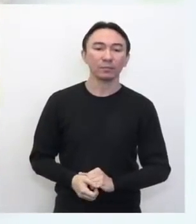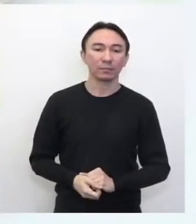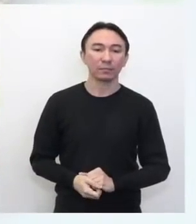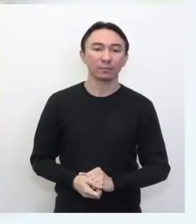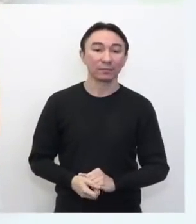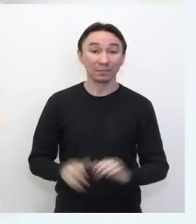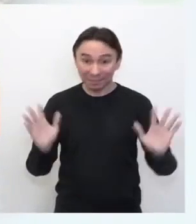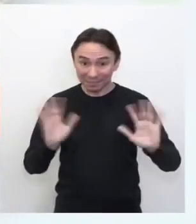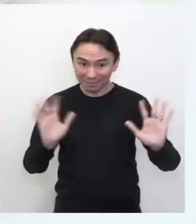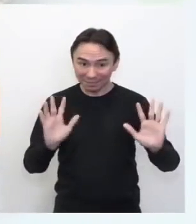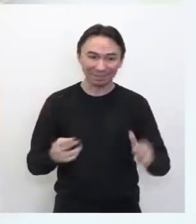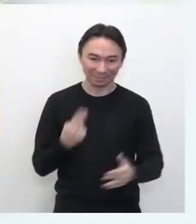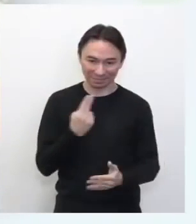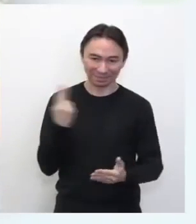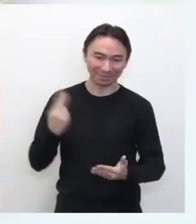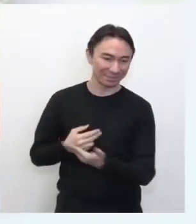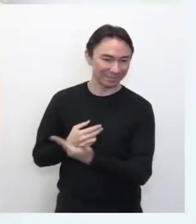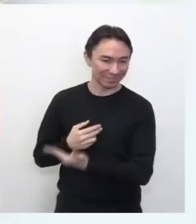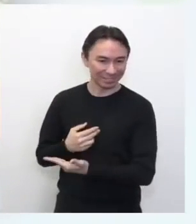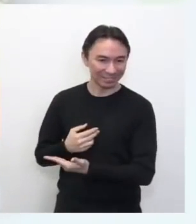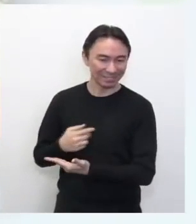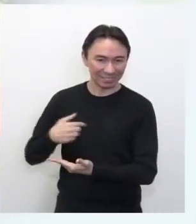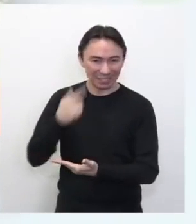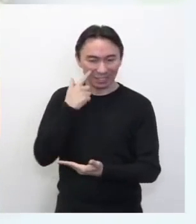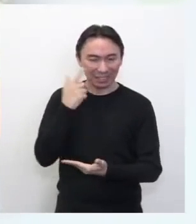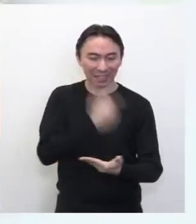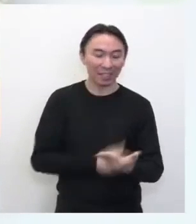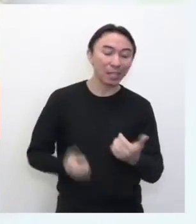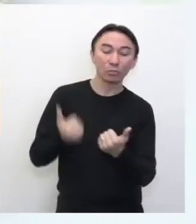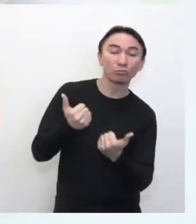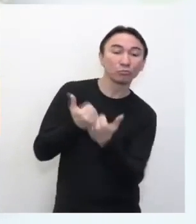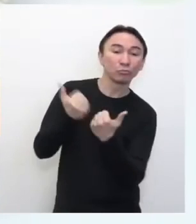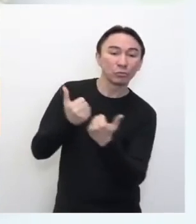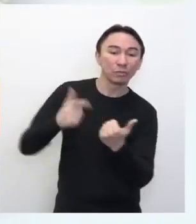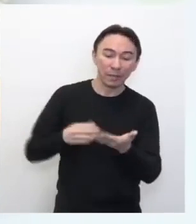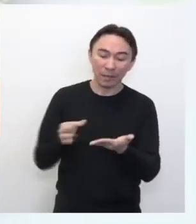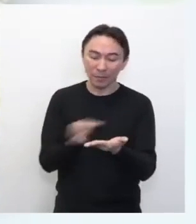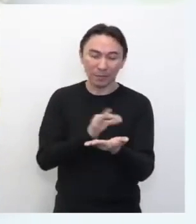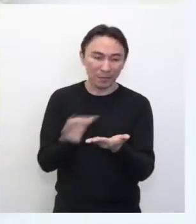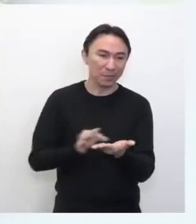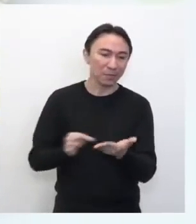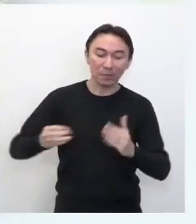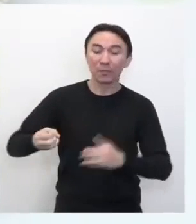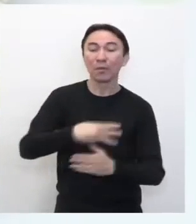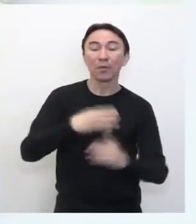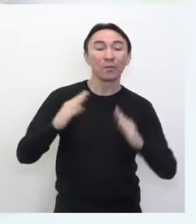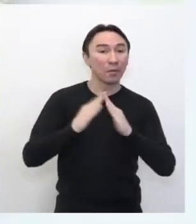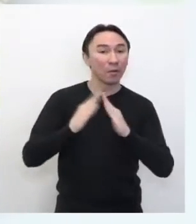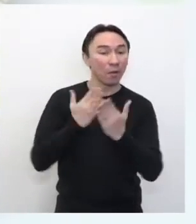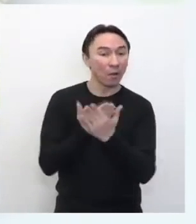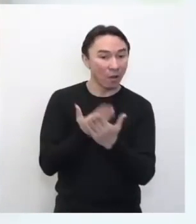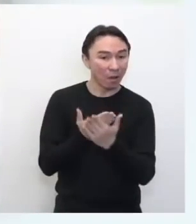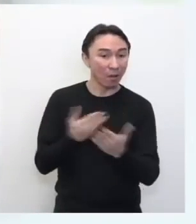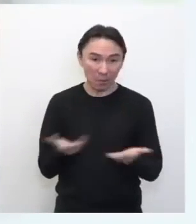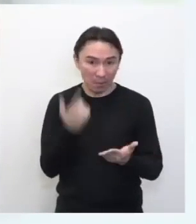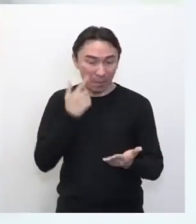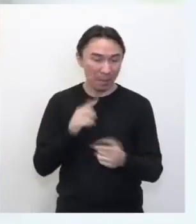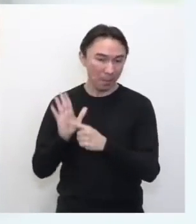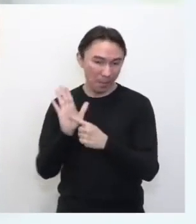Olá, eu sou a Bruna, editora assistente da revista Nova Escola. E hoje eu vou mostrar para vocês como se faz um relógio de sol.